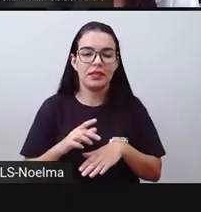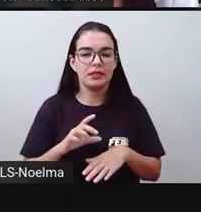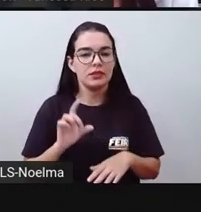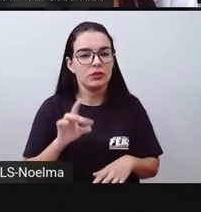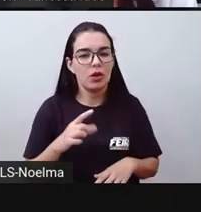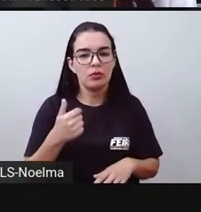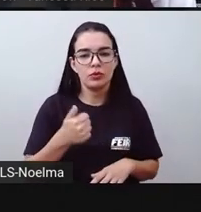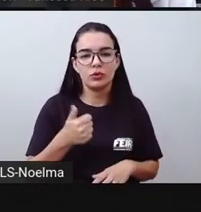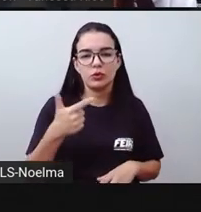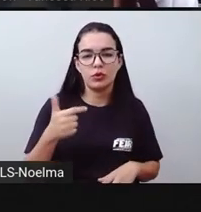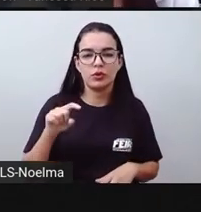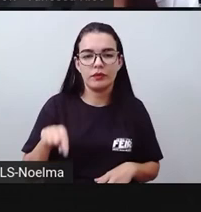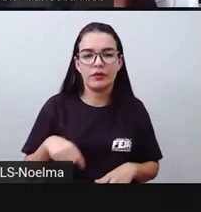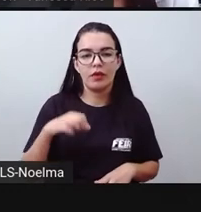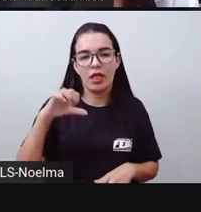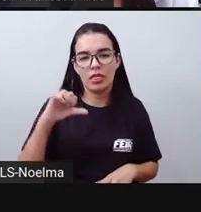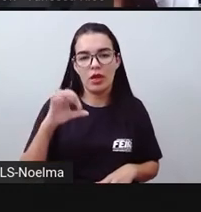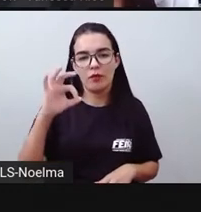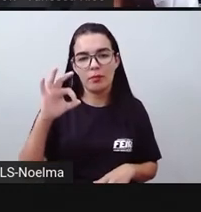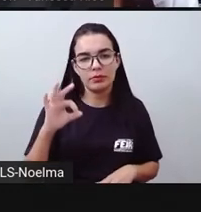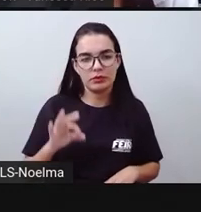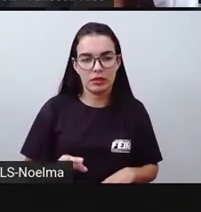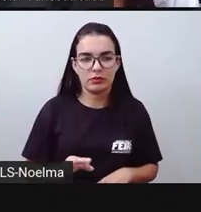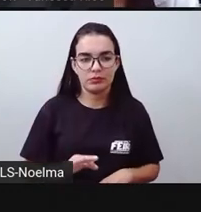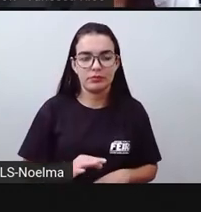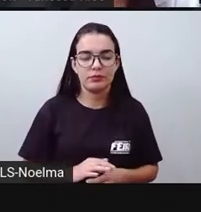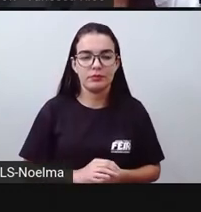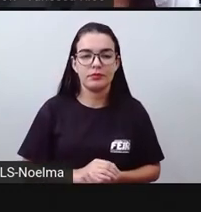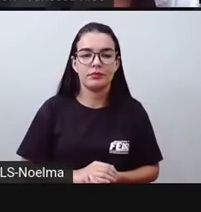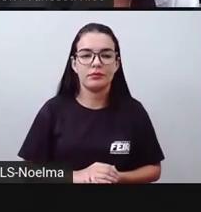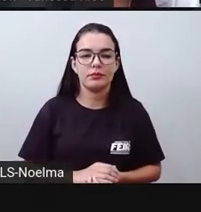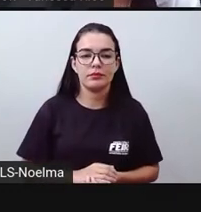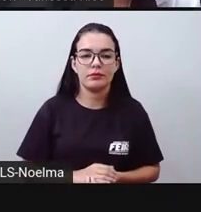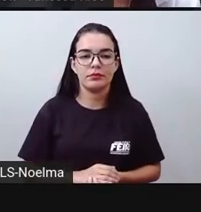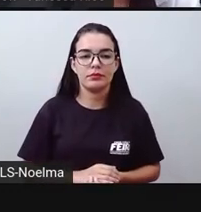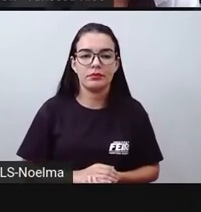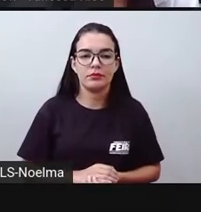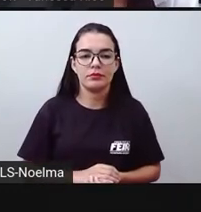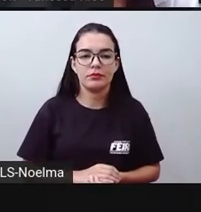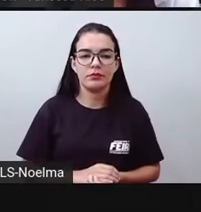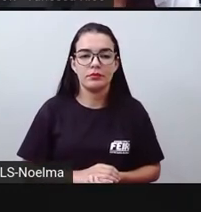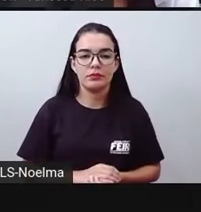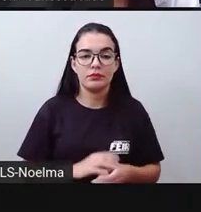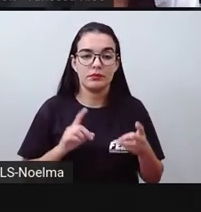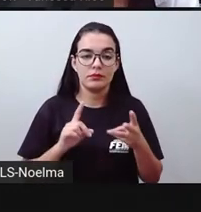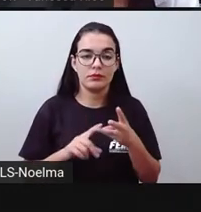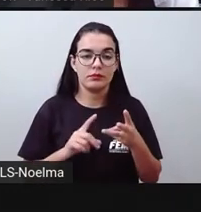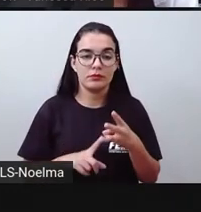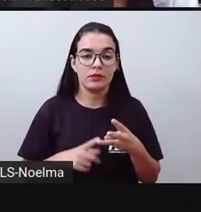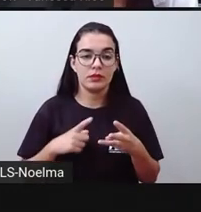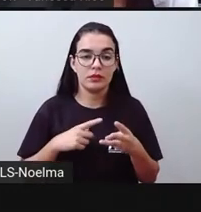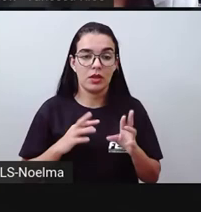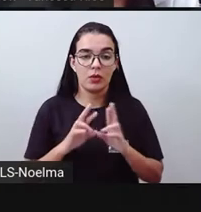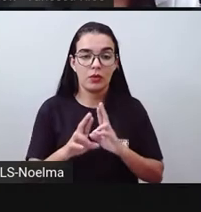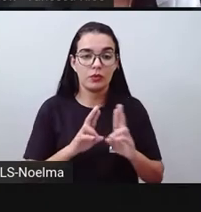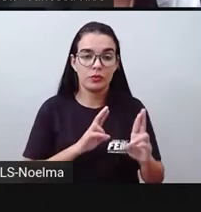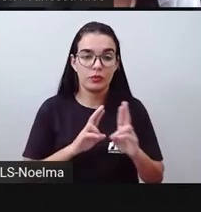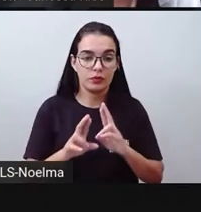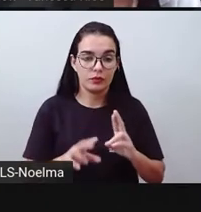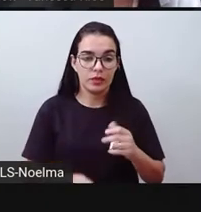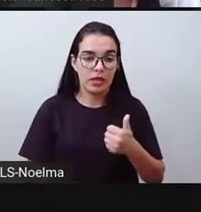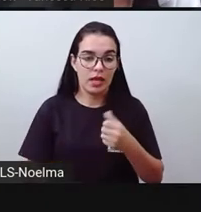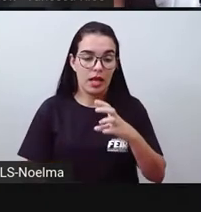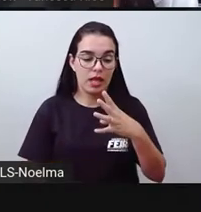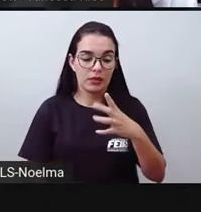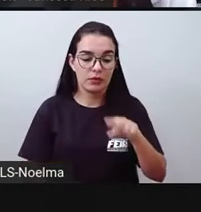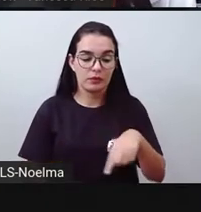segurança e rapidez para quem trafega por eles. Entre as rodovias, 14,8%